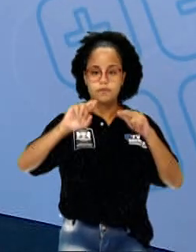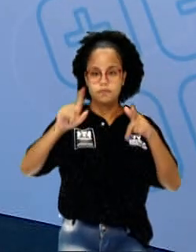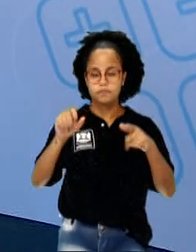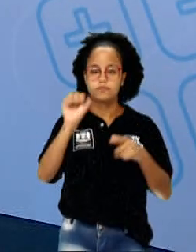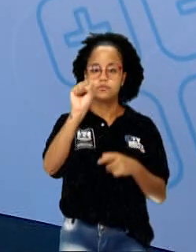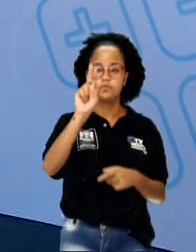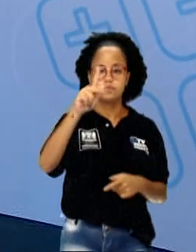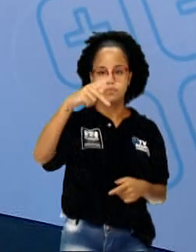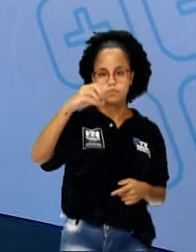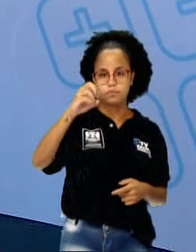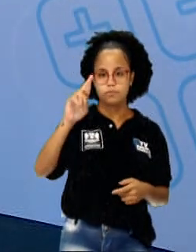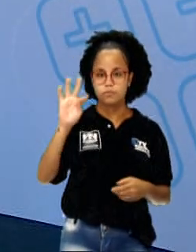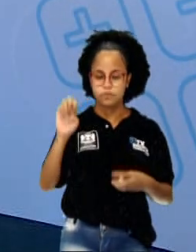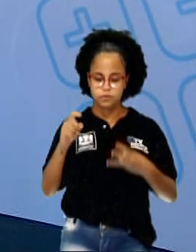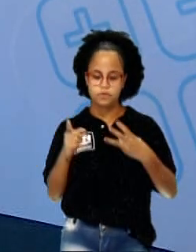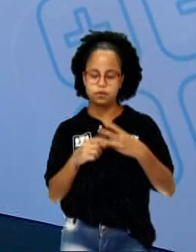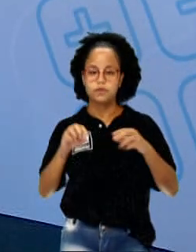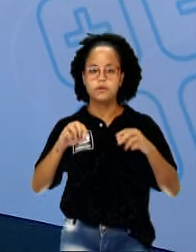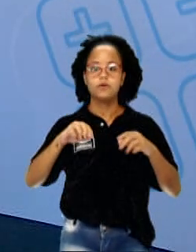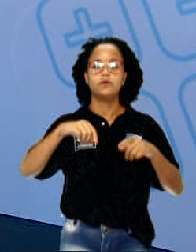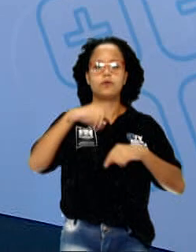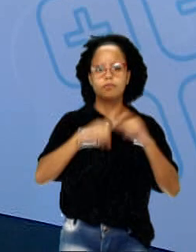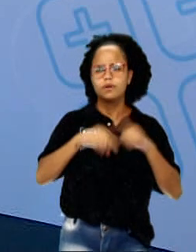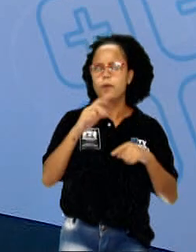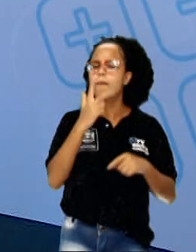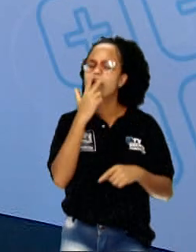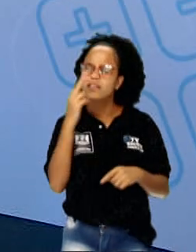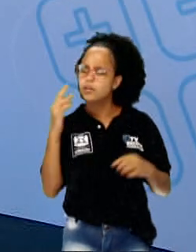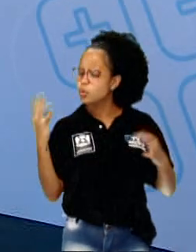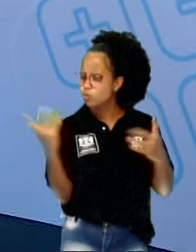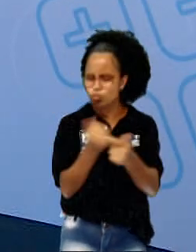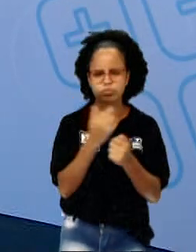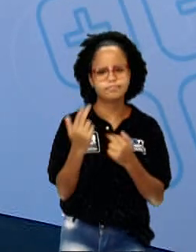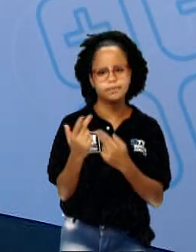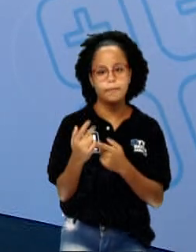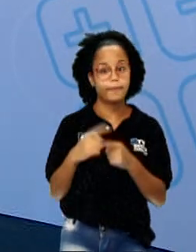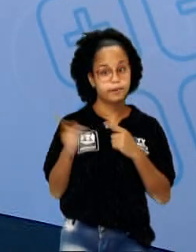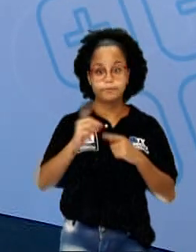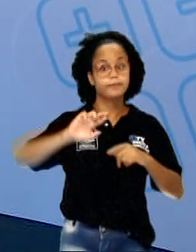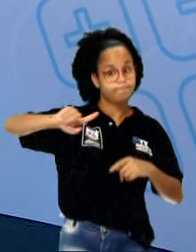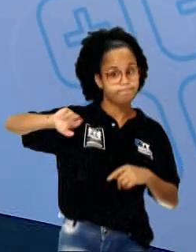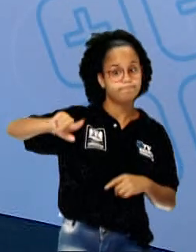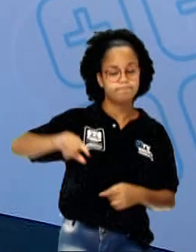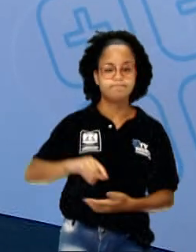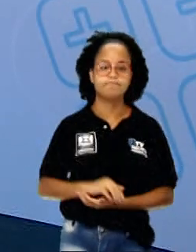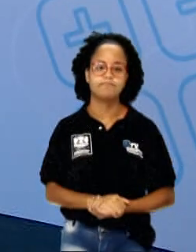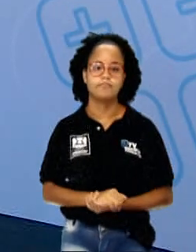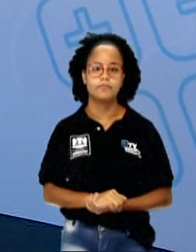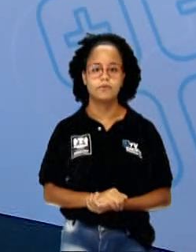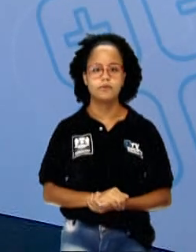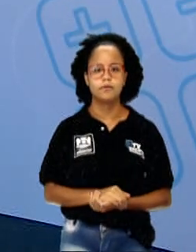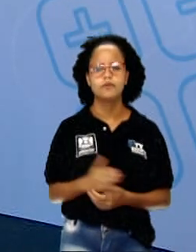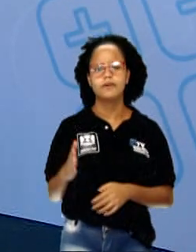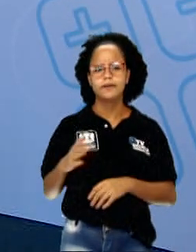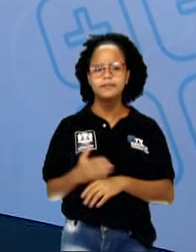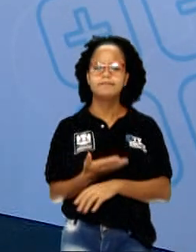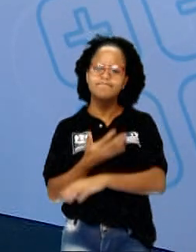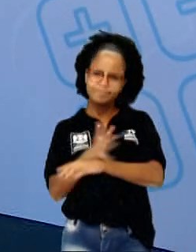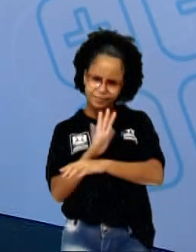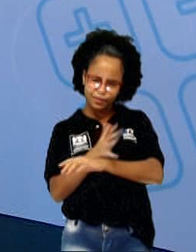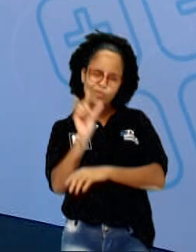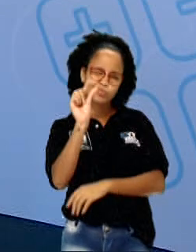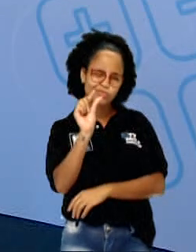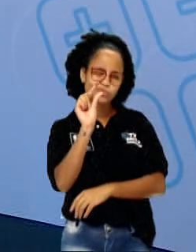matéria é outra. Normalmente, a gente acha que tudo é material. Tudo é matéria. Certo? Agora, treinar um pouquinho. Se a gente realmente